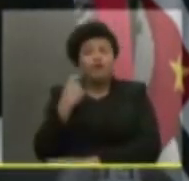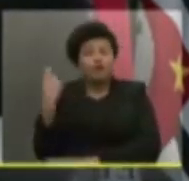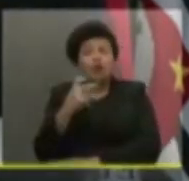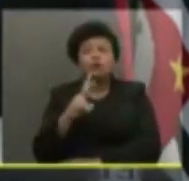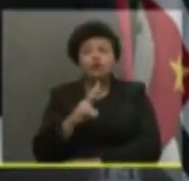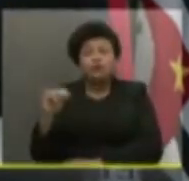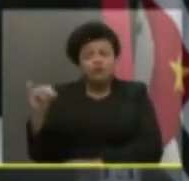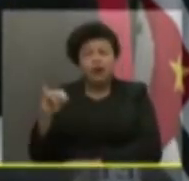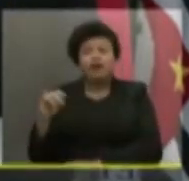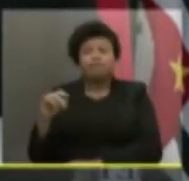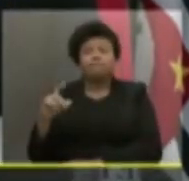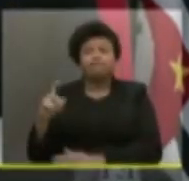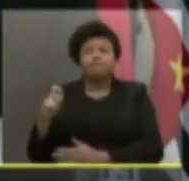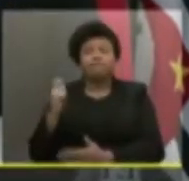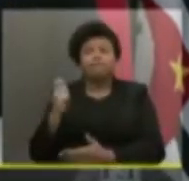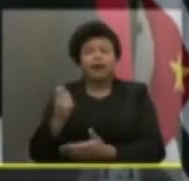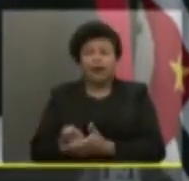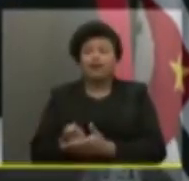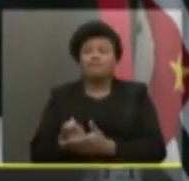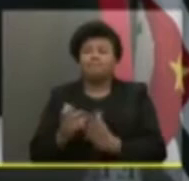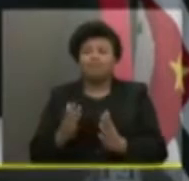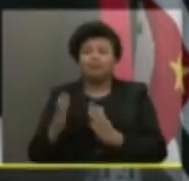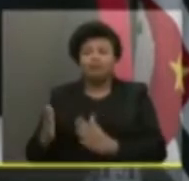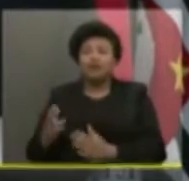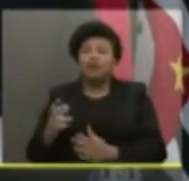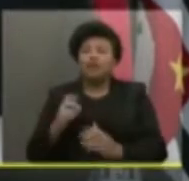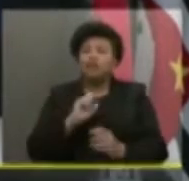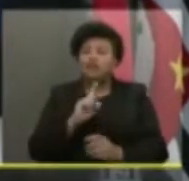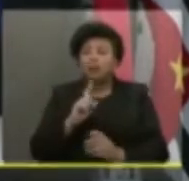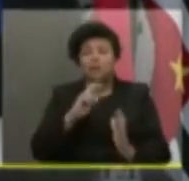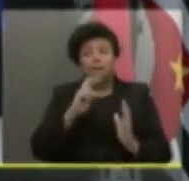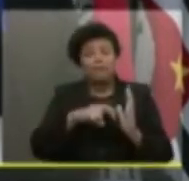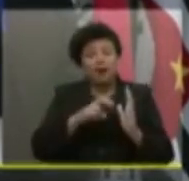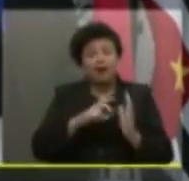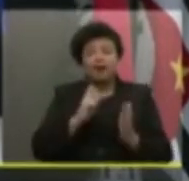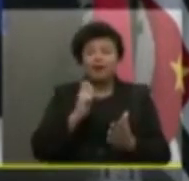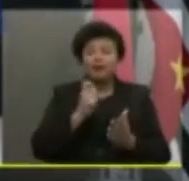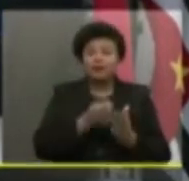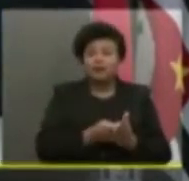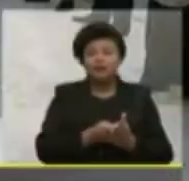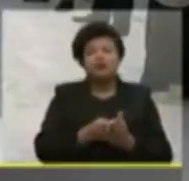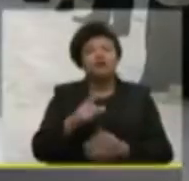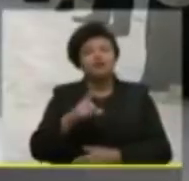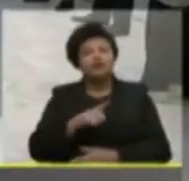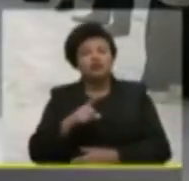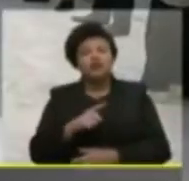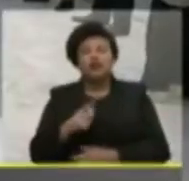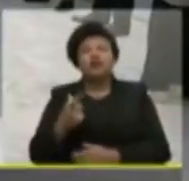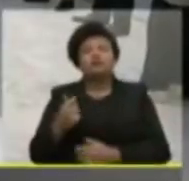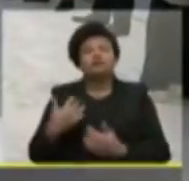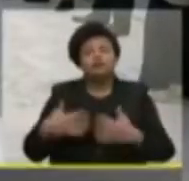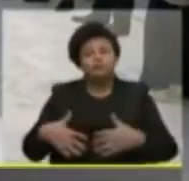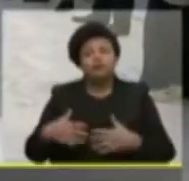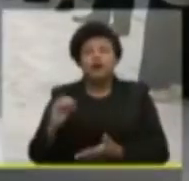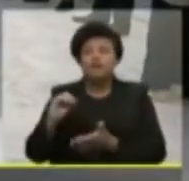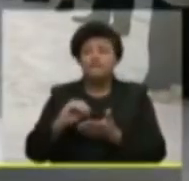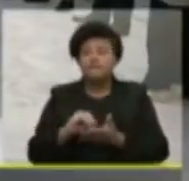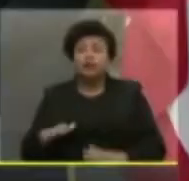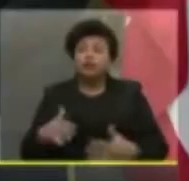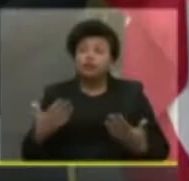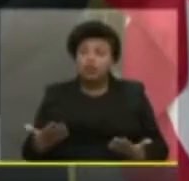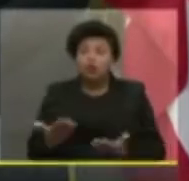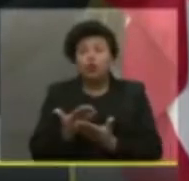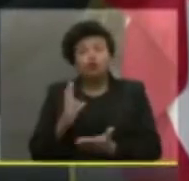refrigerantes e leite, contribuições dos incentivos fiscais do vinho, cesta básica e insumos agropecuários.